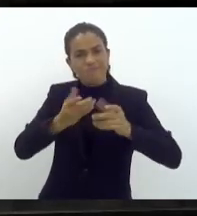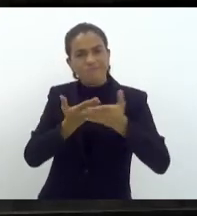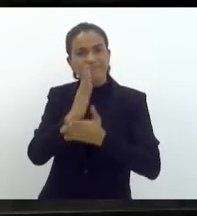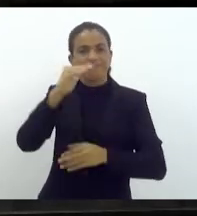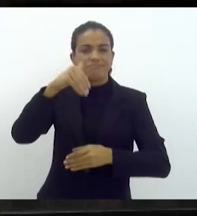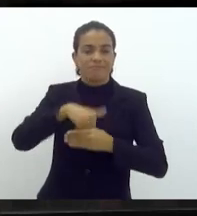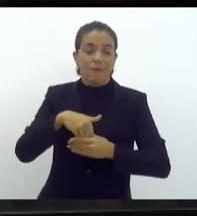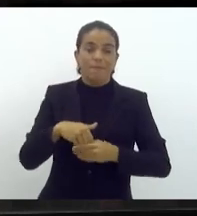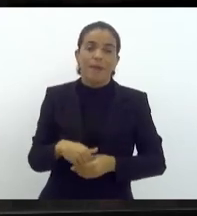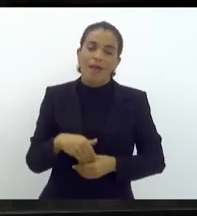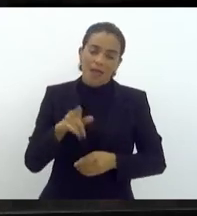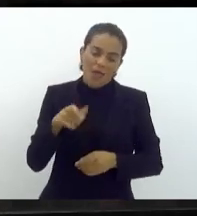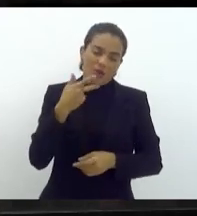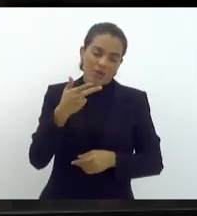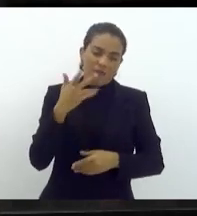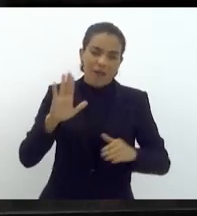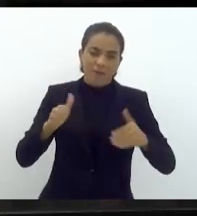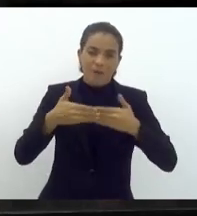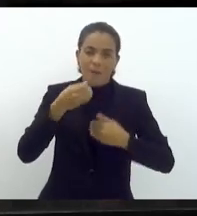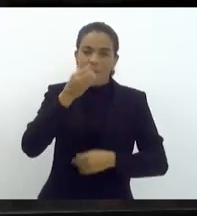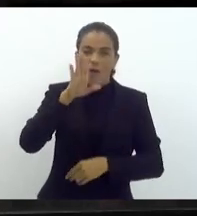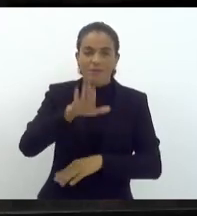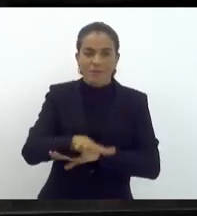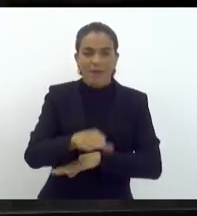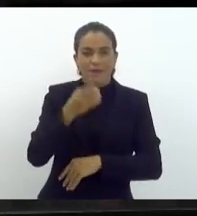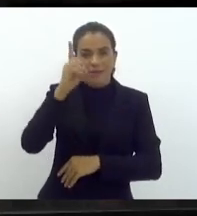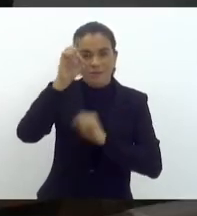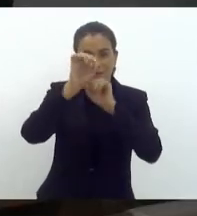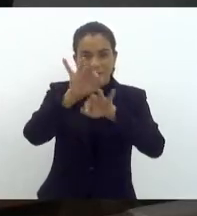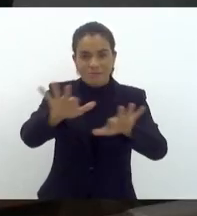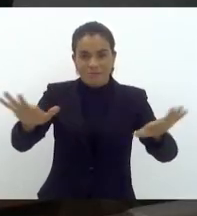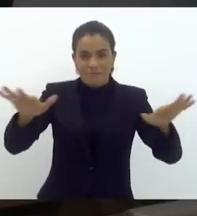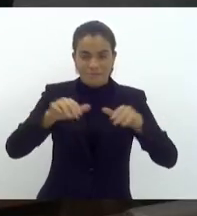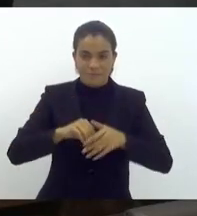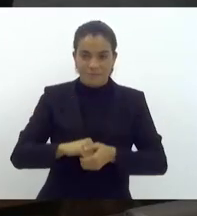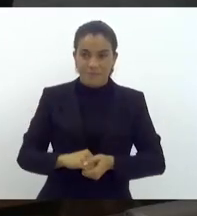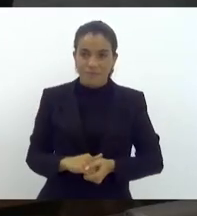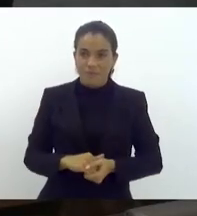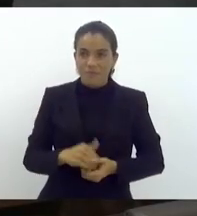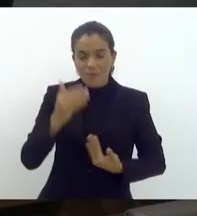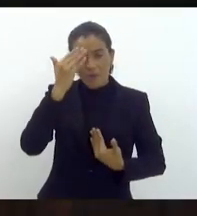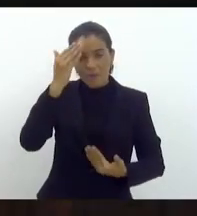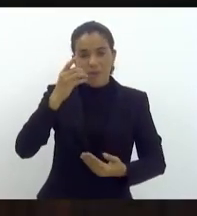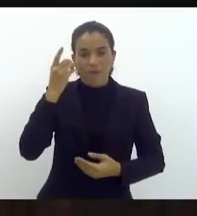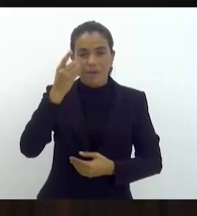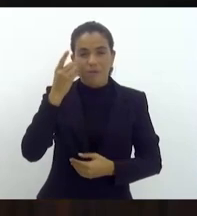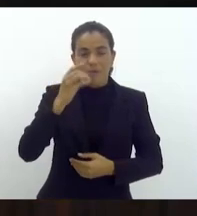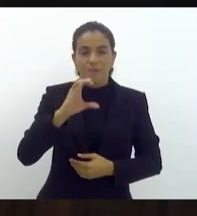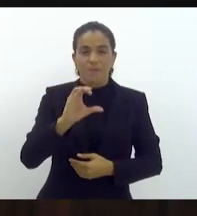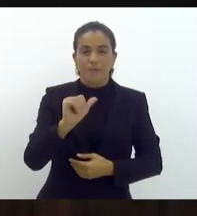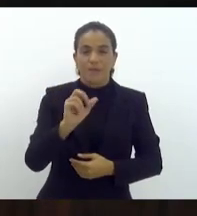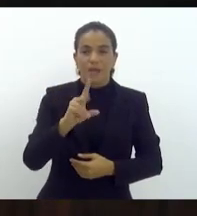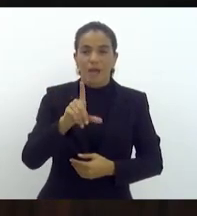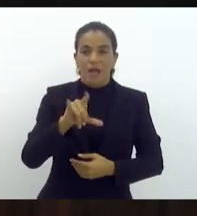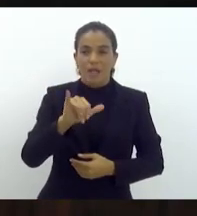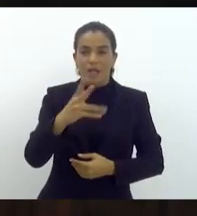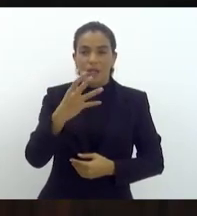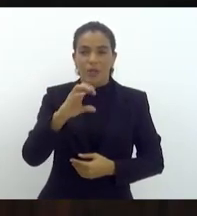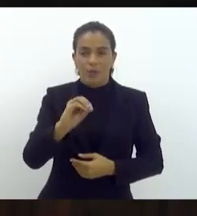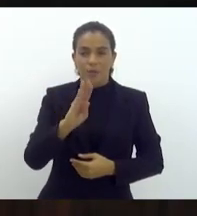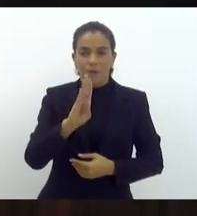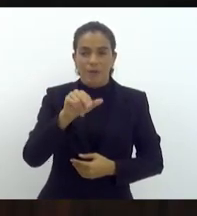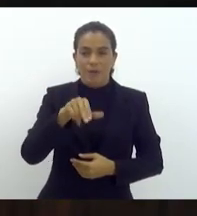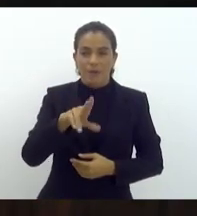trabalho, Tia Ju. É o que eu tinha para falar, uma boa tarde, Deus abençoe a todos. Obrigada, deputado Carlinho BNH. Não havendo mais oradores